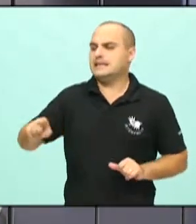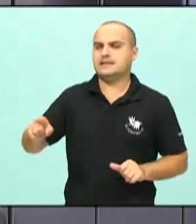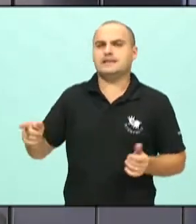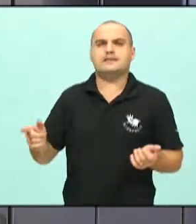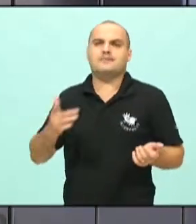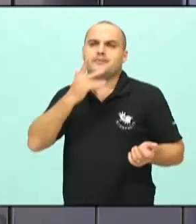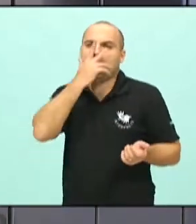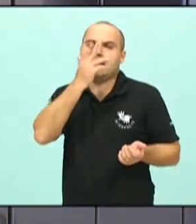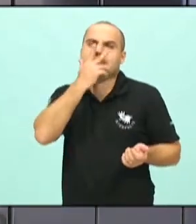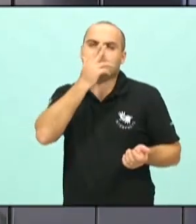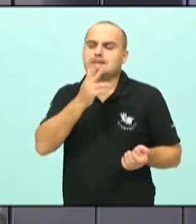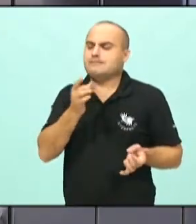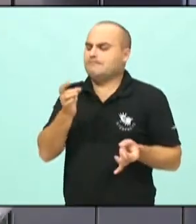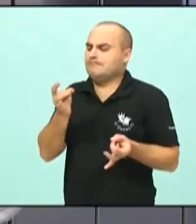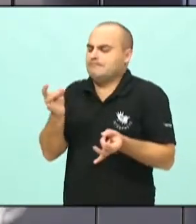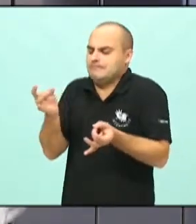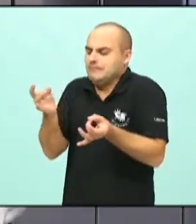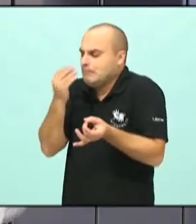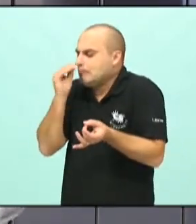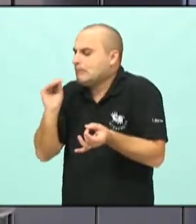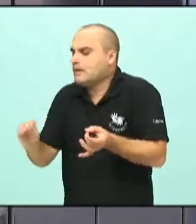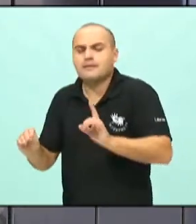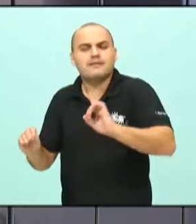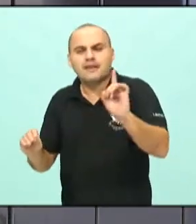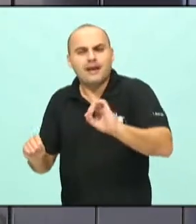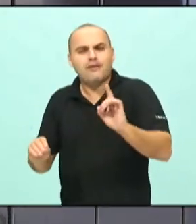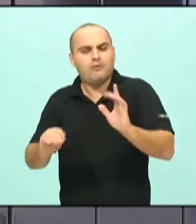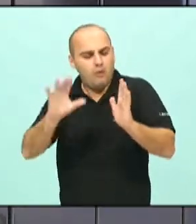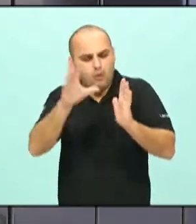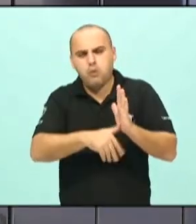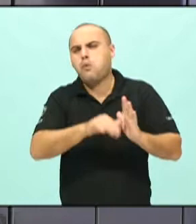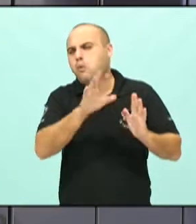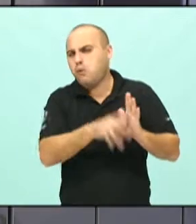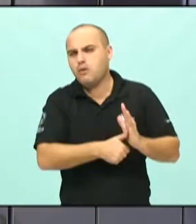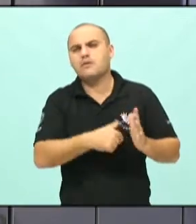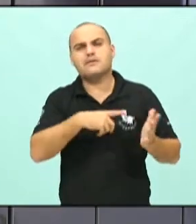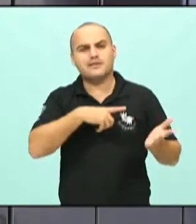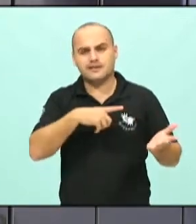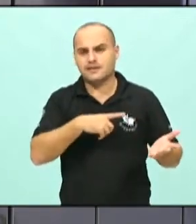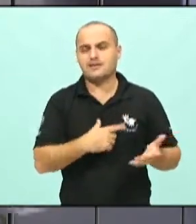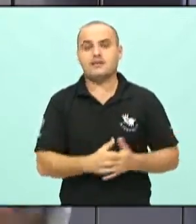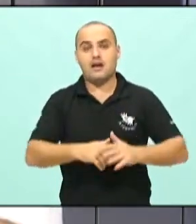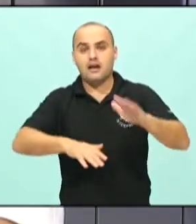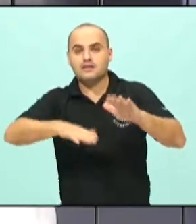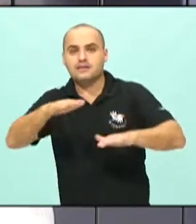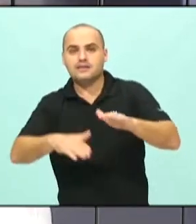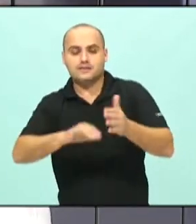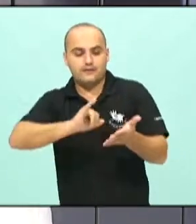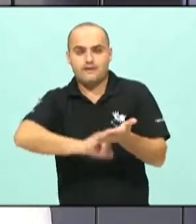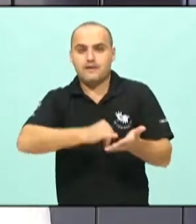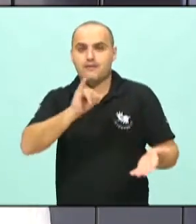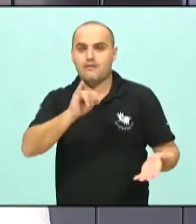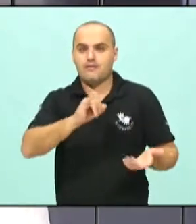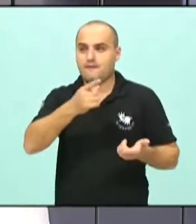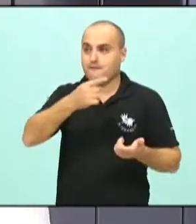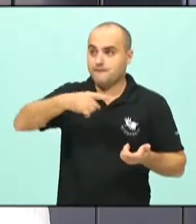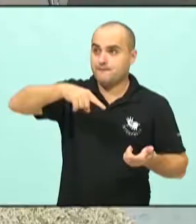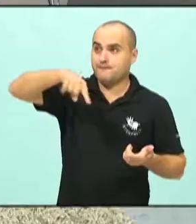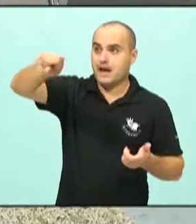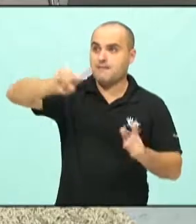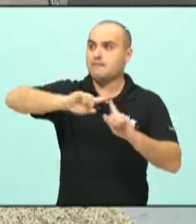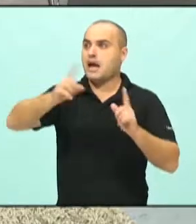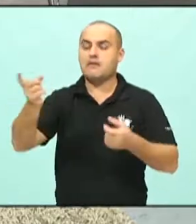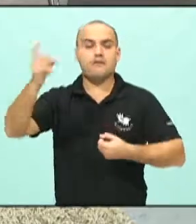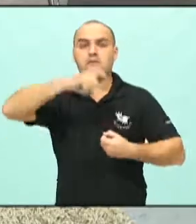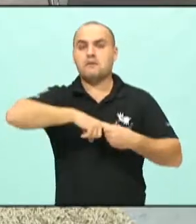descaso, porque é roubalheira mesmo que teve e aí, muitas vezes, o recurso, tributo não chega em retorno para o cidadão,